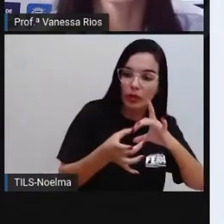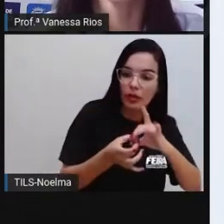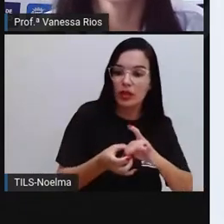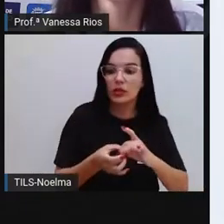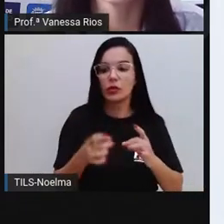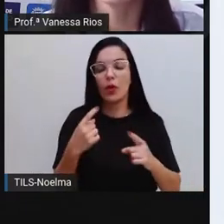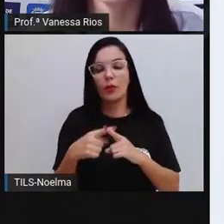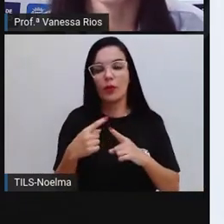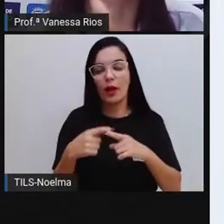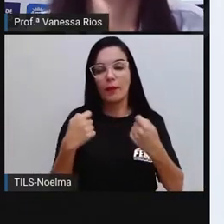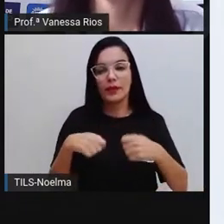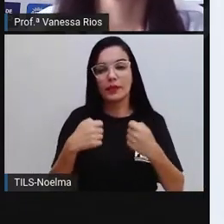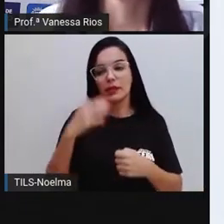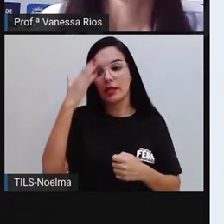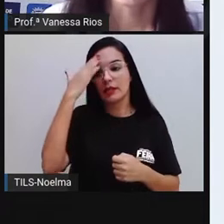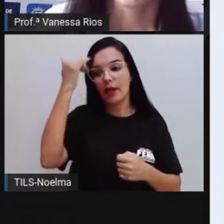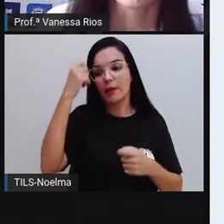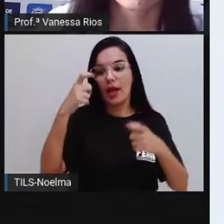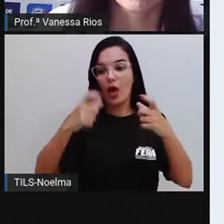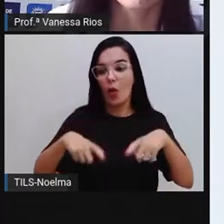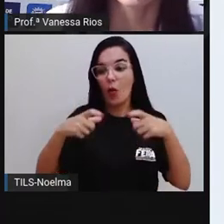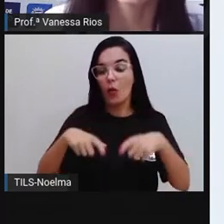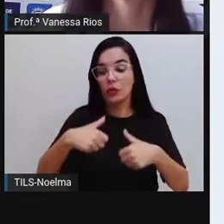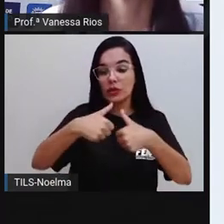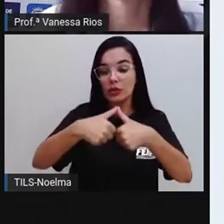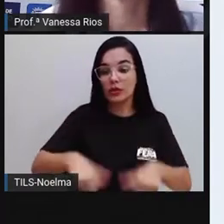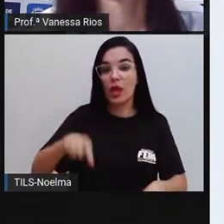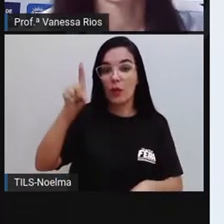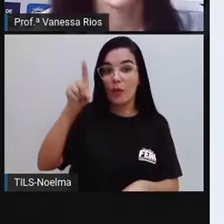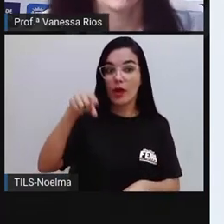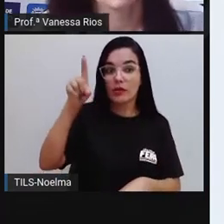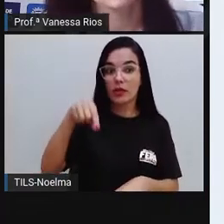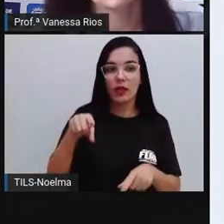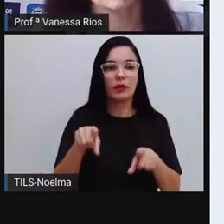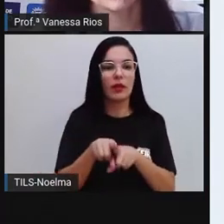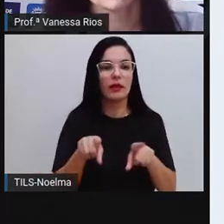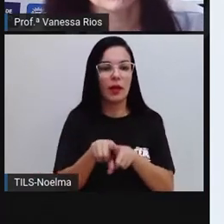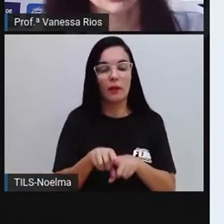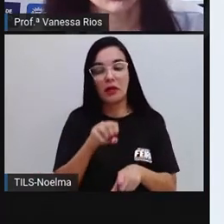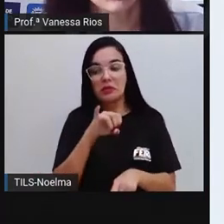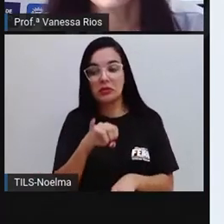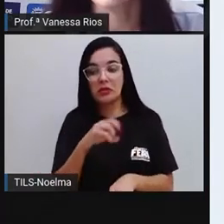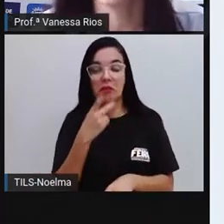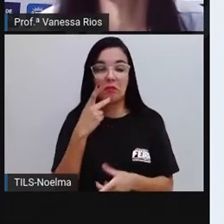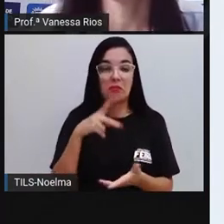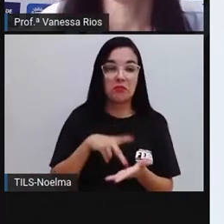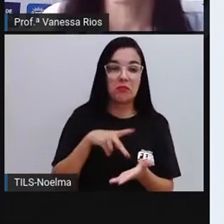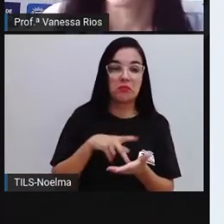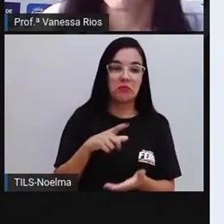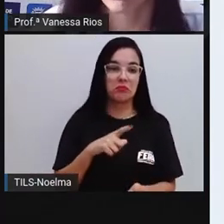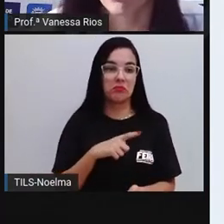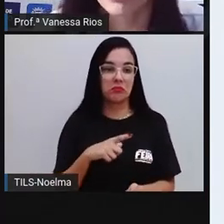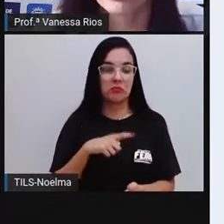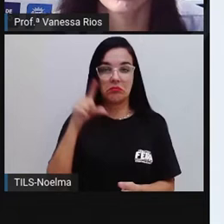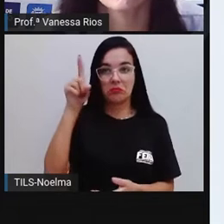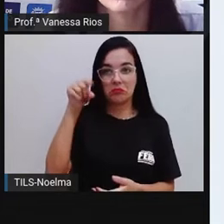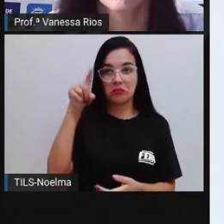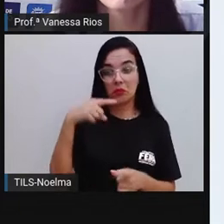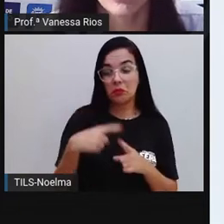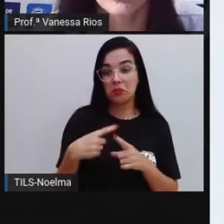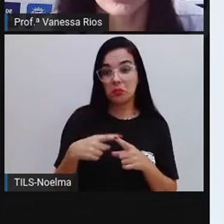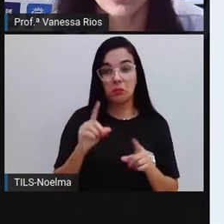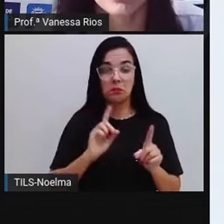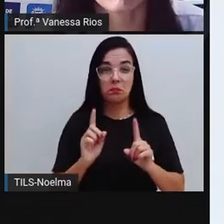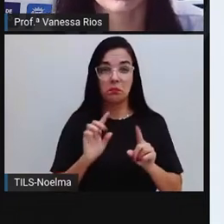Para a gente saber onde está o acento e também se realmente tem acento, porque nem todas as palavras elas